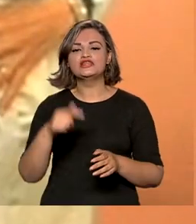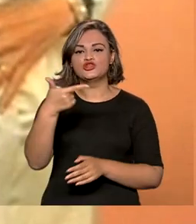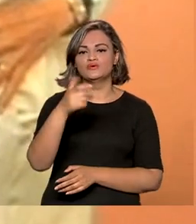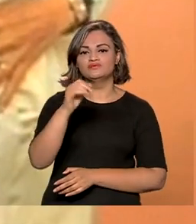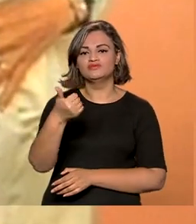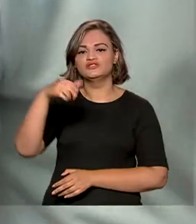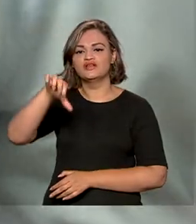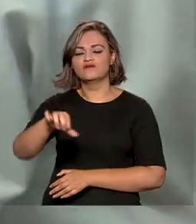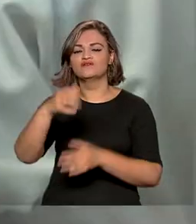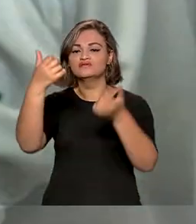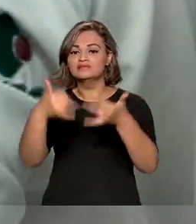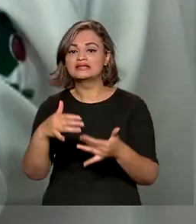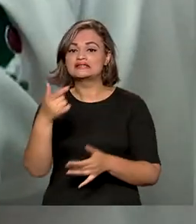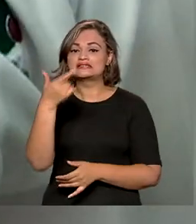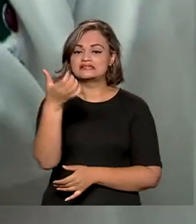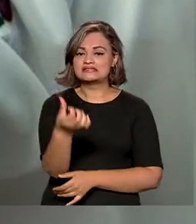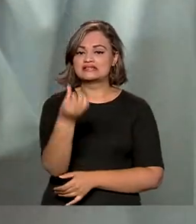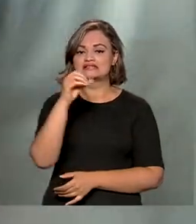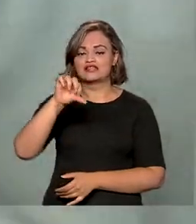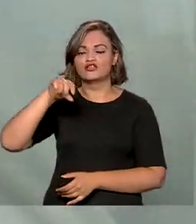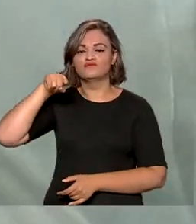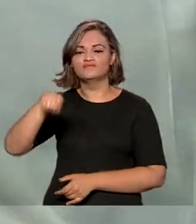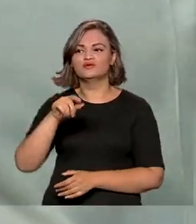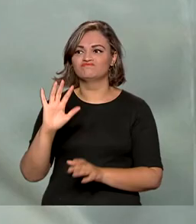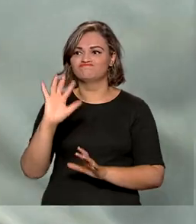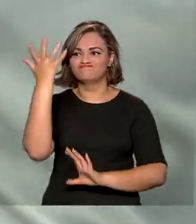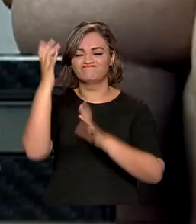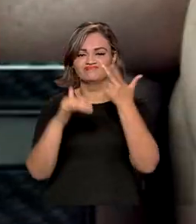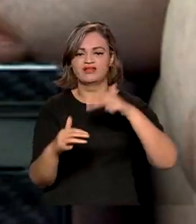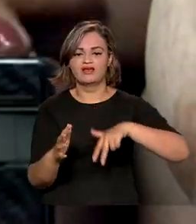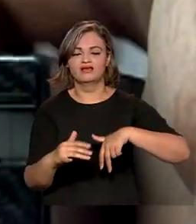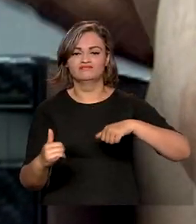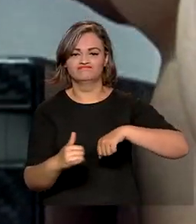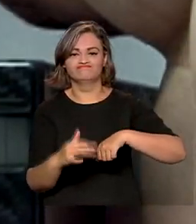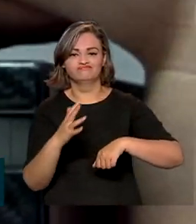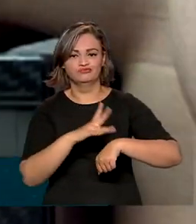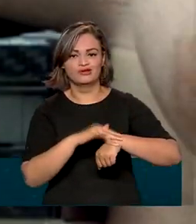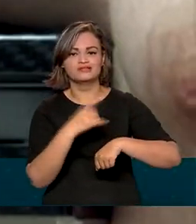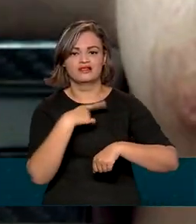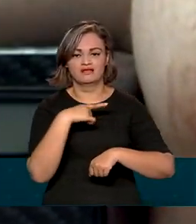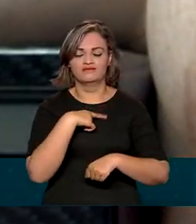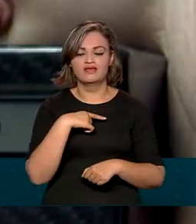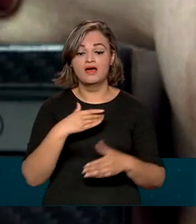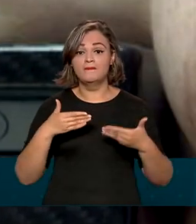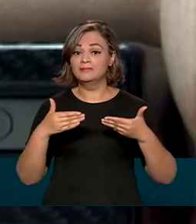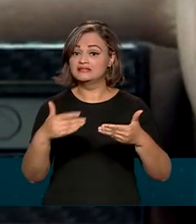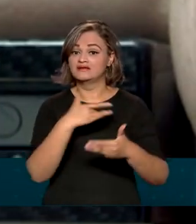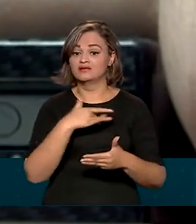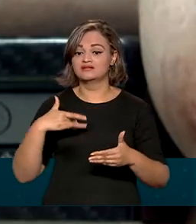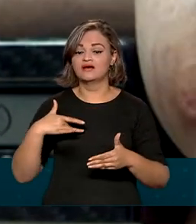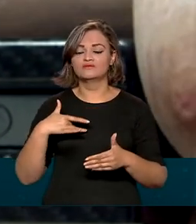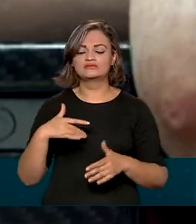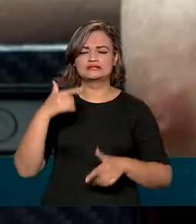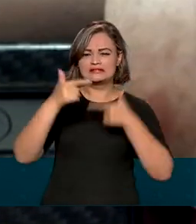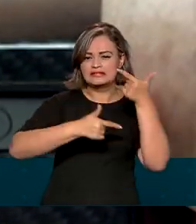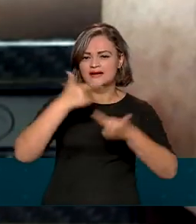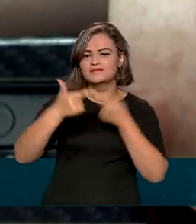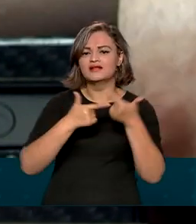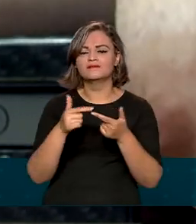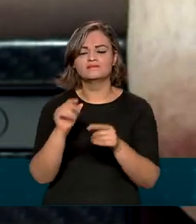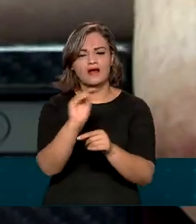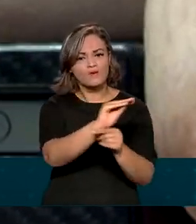quase 60 mil novos casos da doença. O Ministério da Saúde vem trabalhando para melhorar o